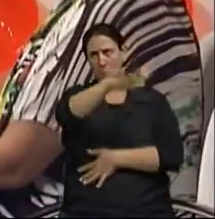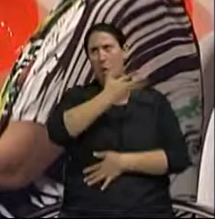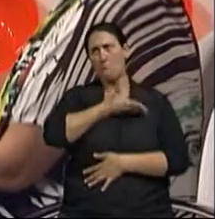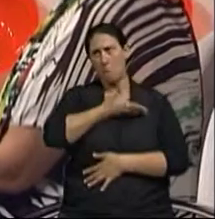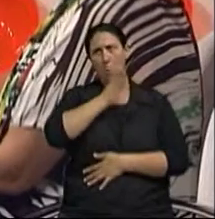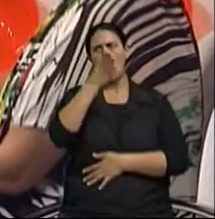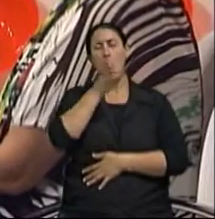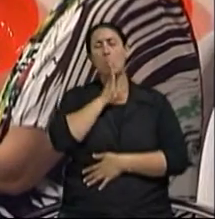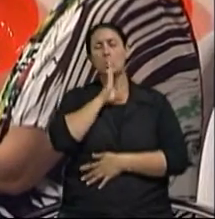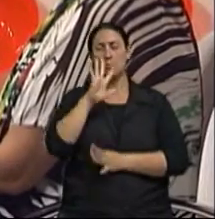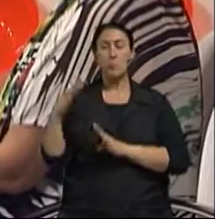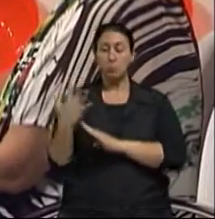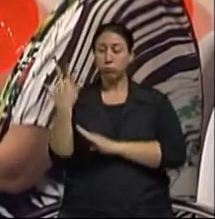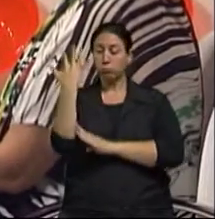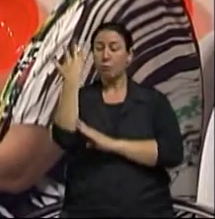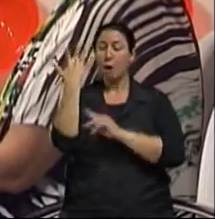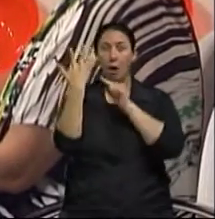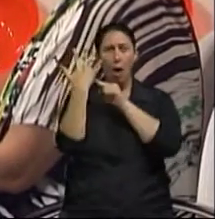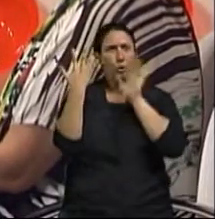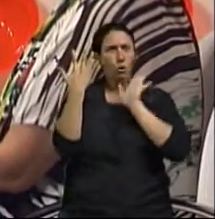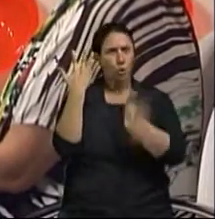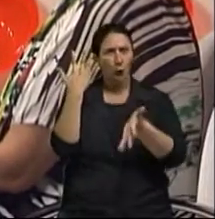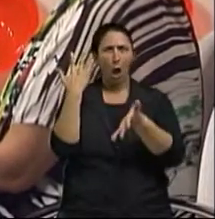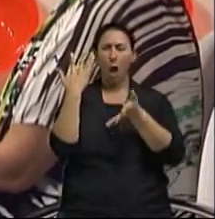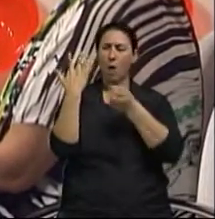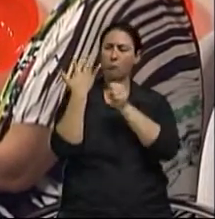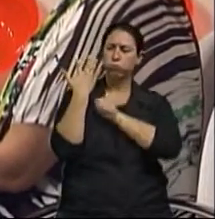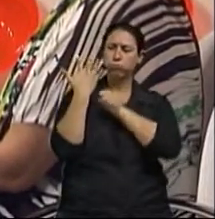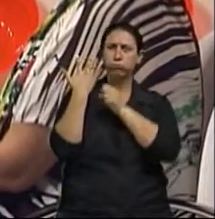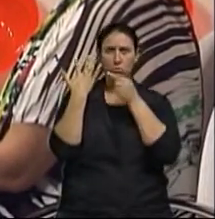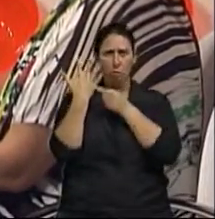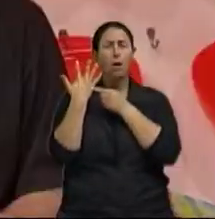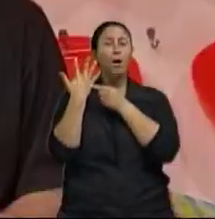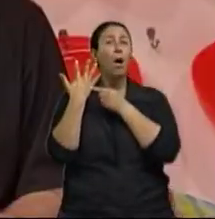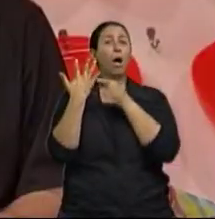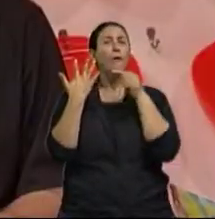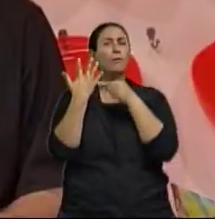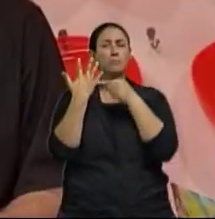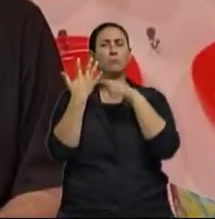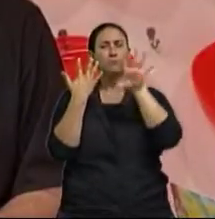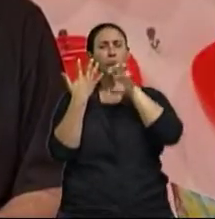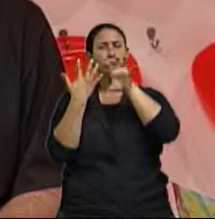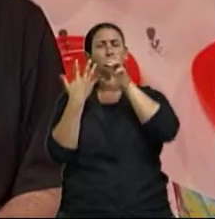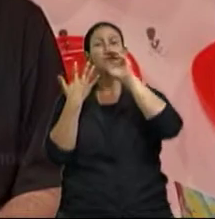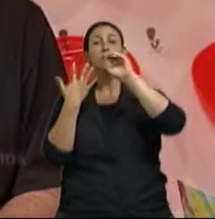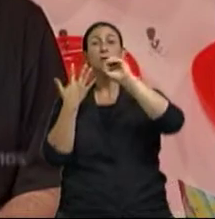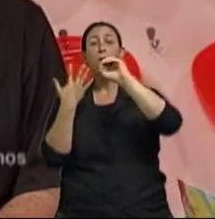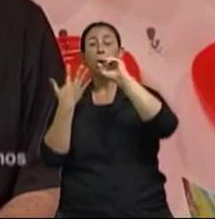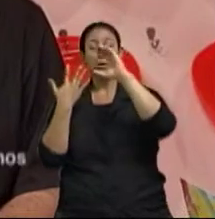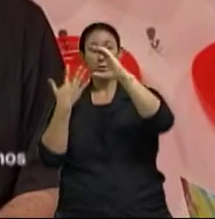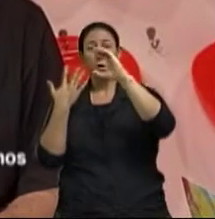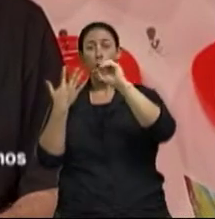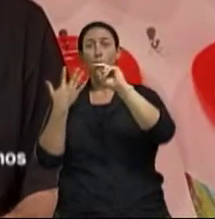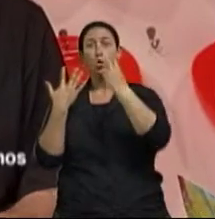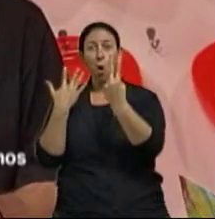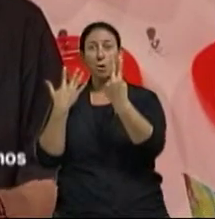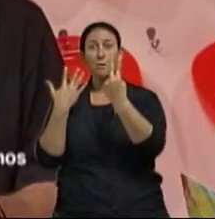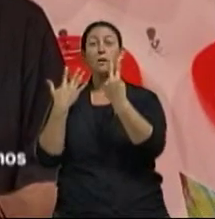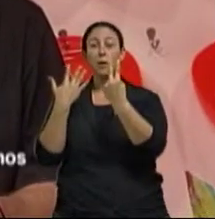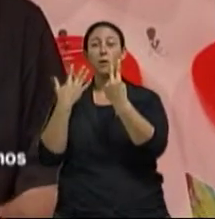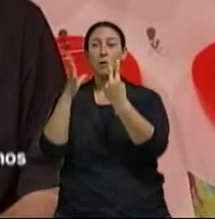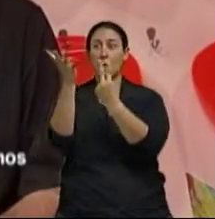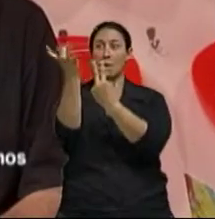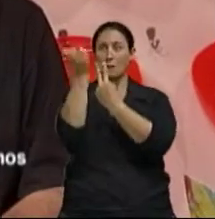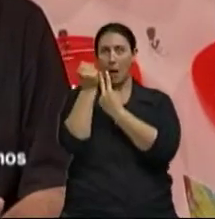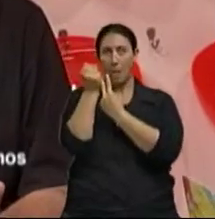árvore, quando adulta, ela praticamente equilibra o quanto ela absorve de CO2 E o quanto ela libera de oxigênio Mais ou